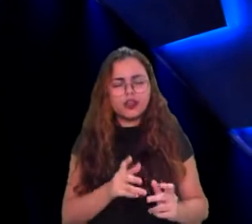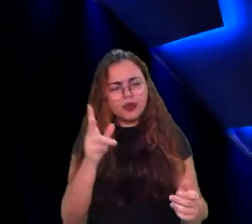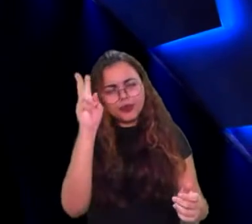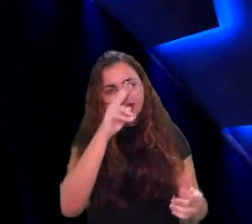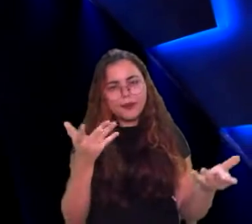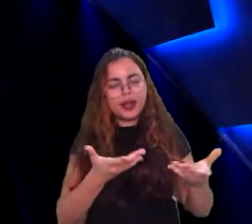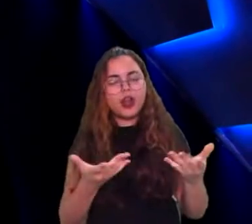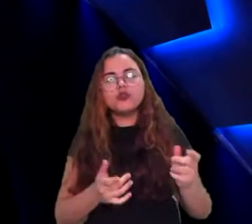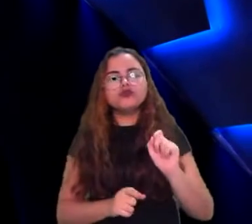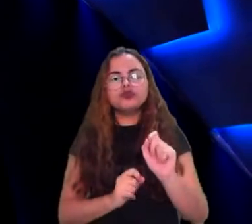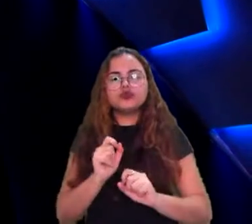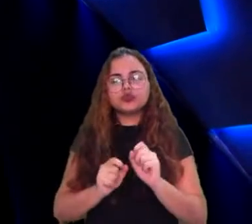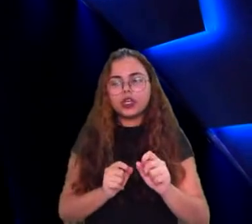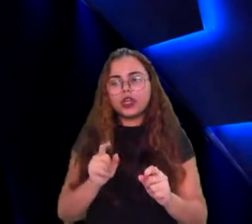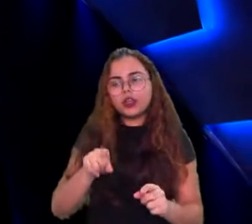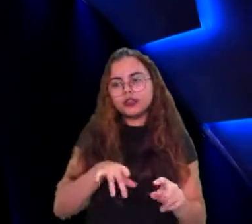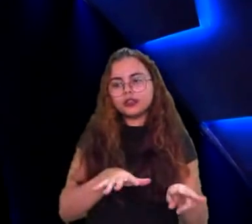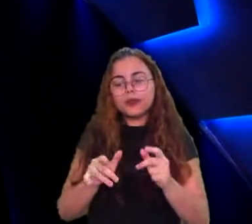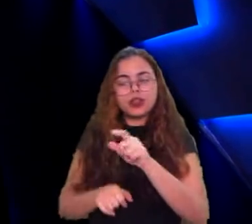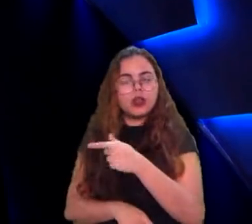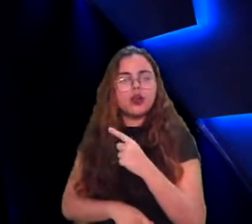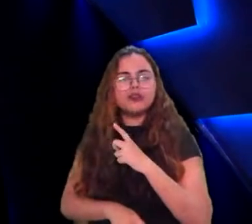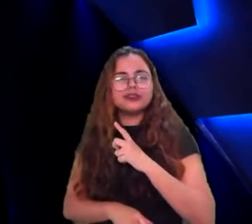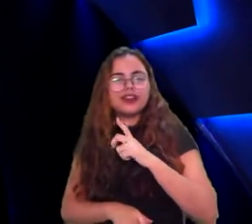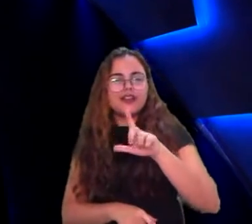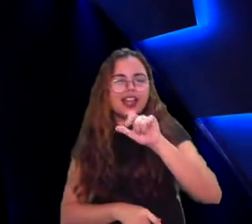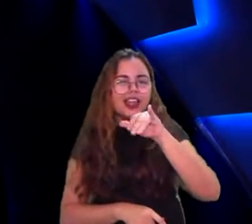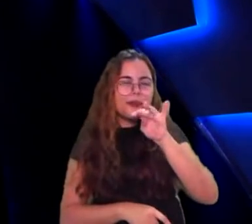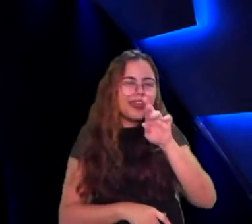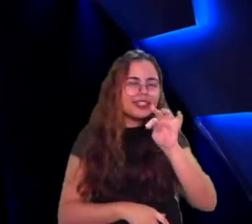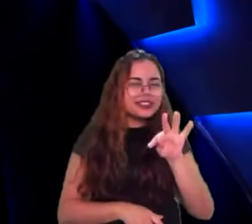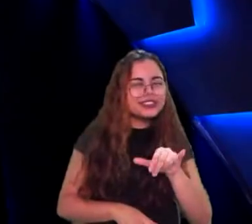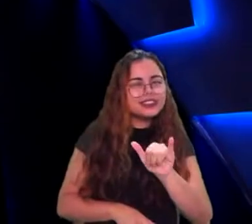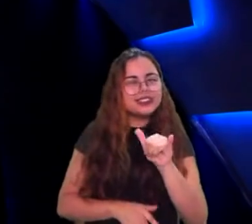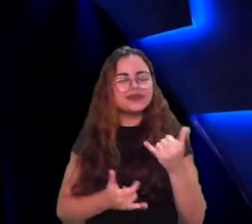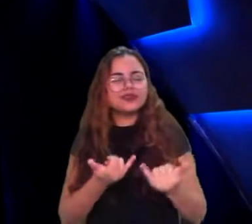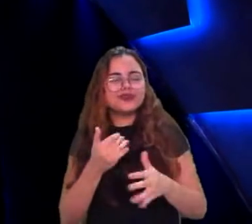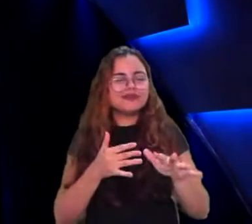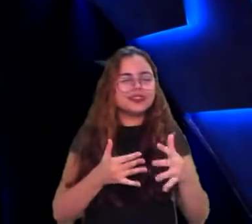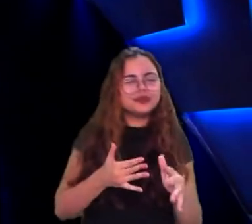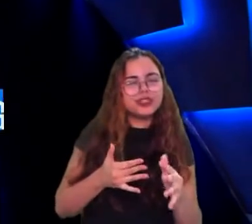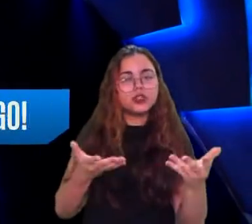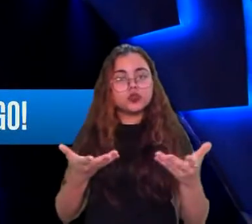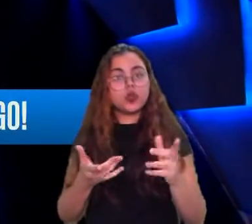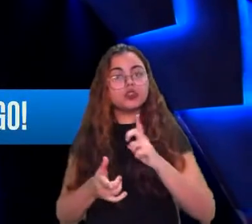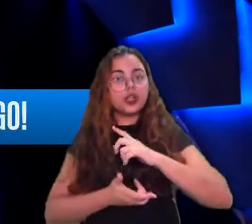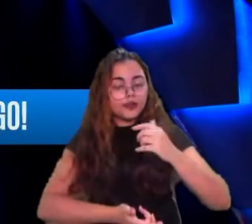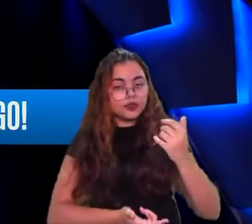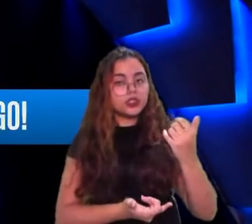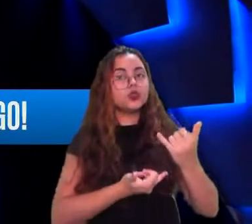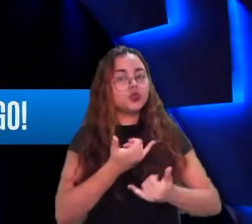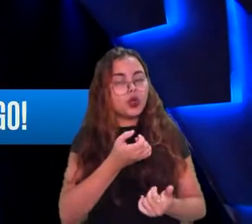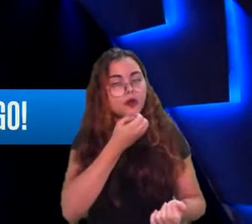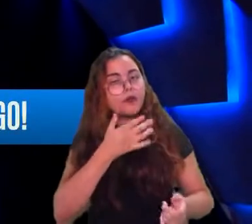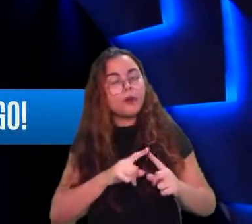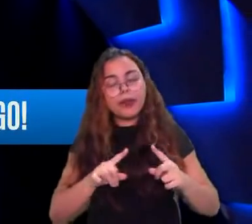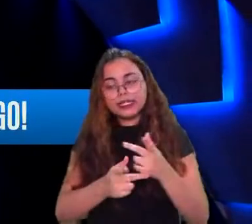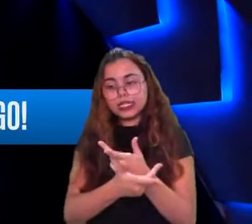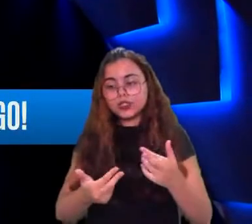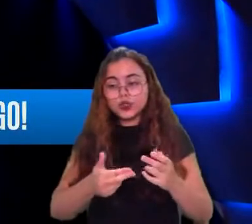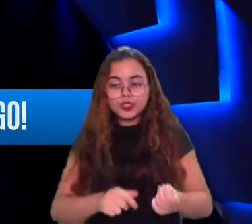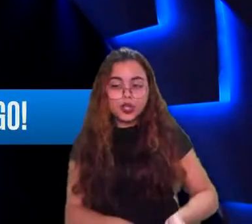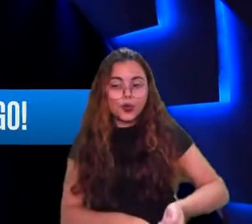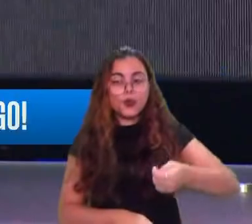fez um jogo meio, mais ou menos, hoje. Tava numa partida boa, só que as coisas quase saíram do controle, hein, Routinho?